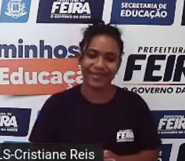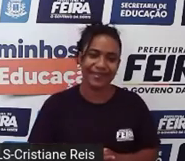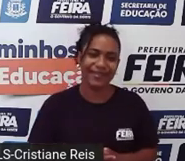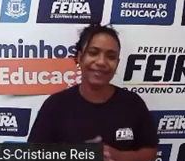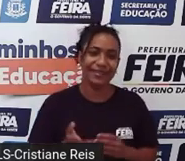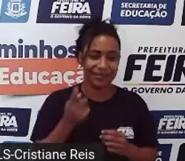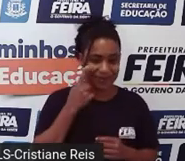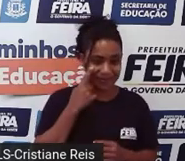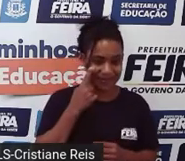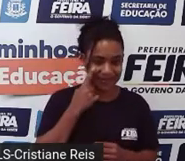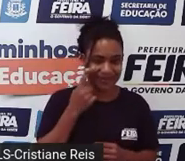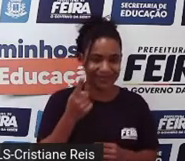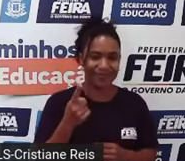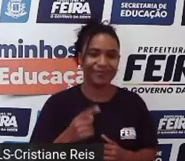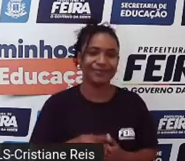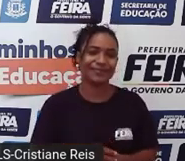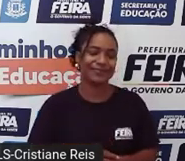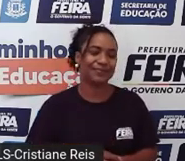go!